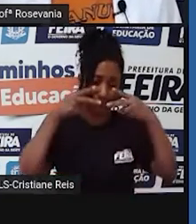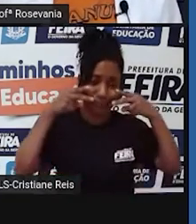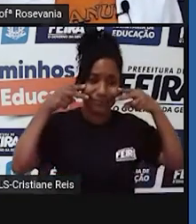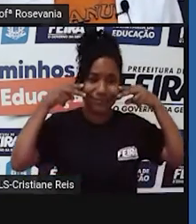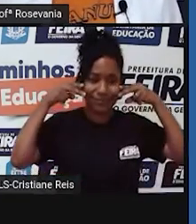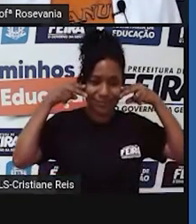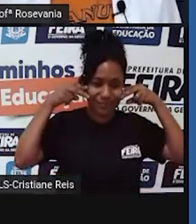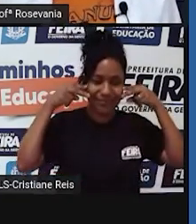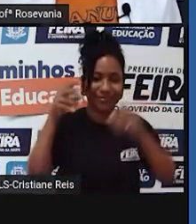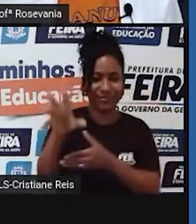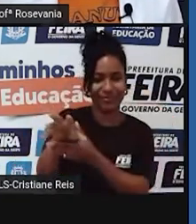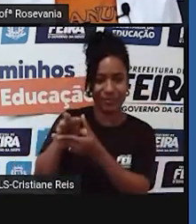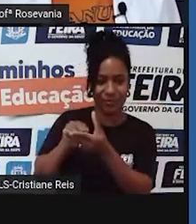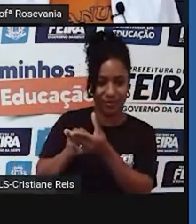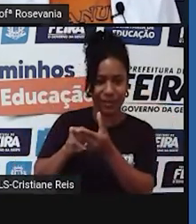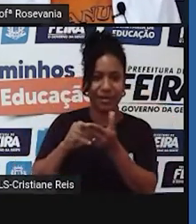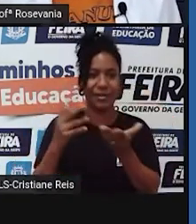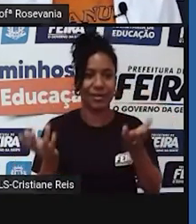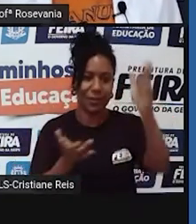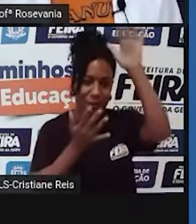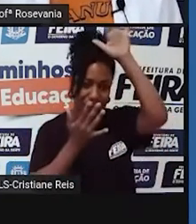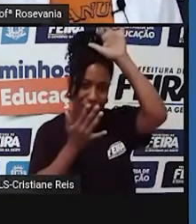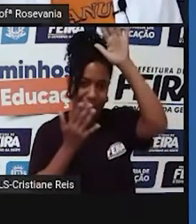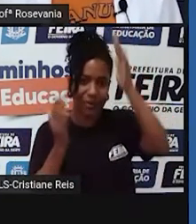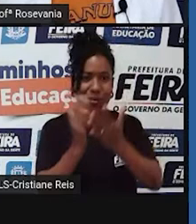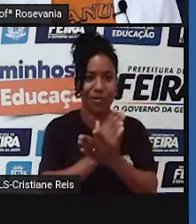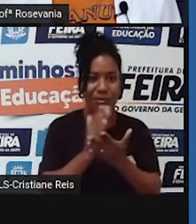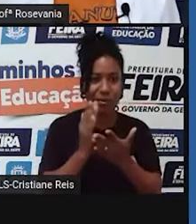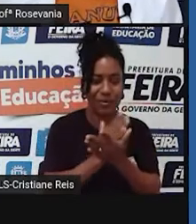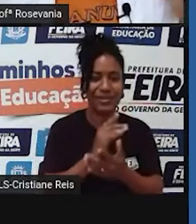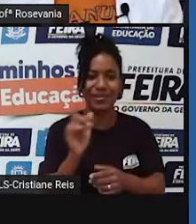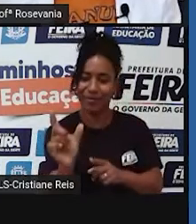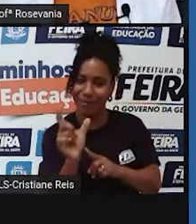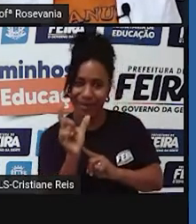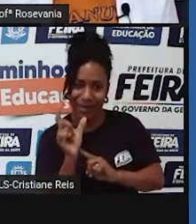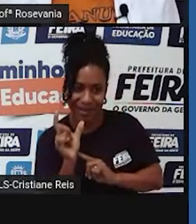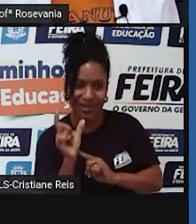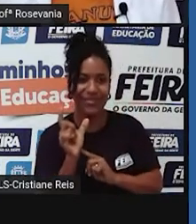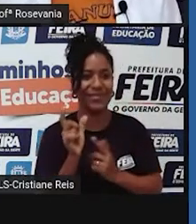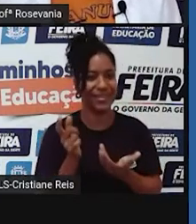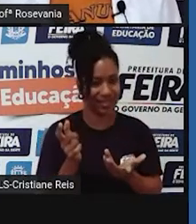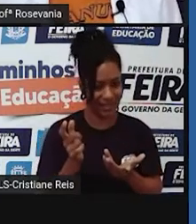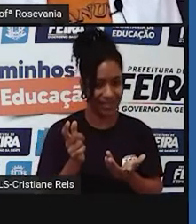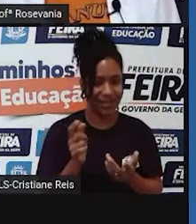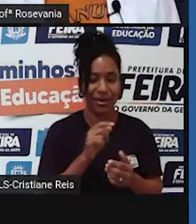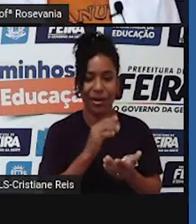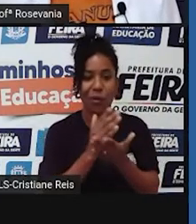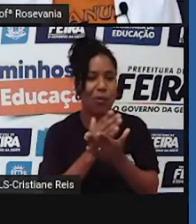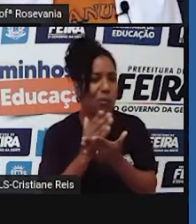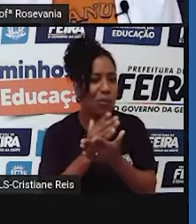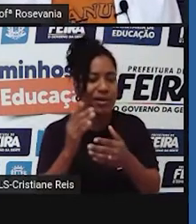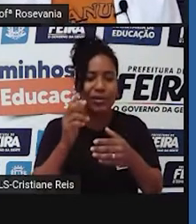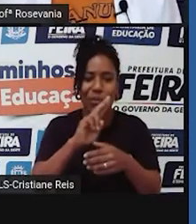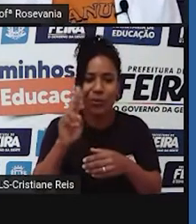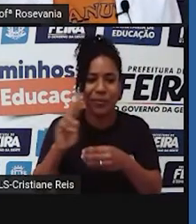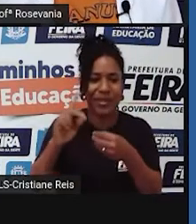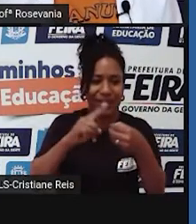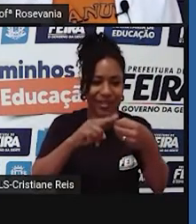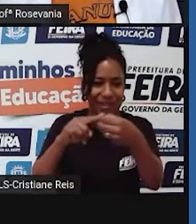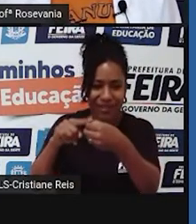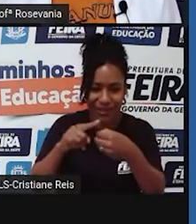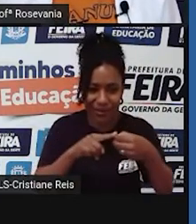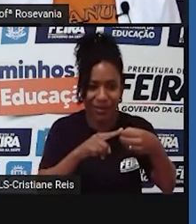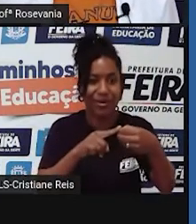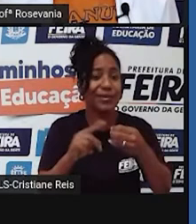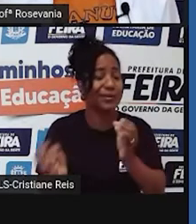palavras, a exemplo de Ipe, de Ipanema, né, Ipecaetá, uma cidade próxima aqui da gente. E a